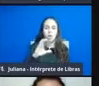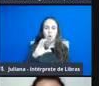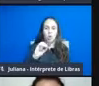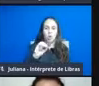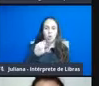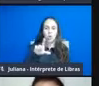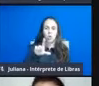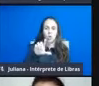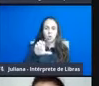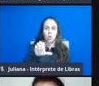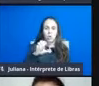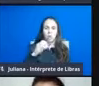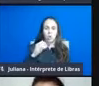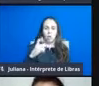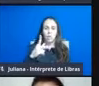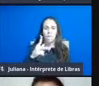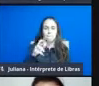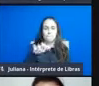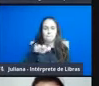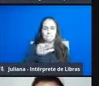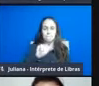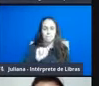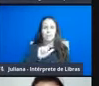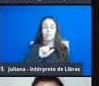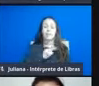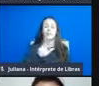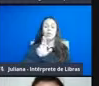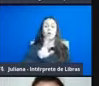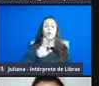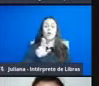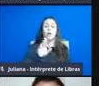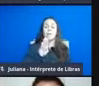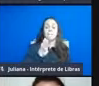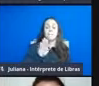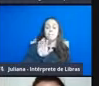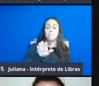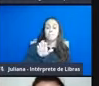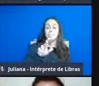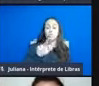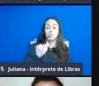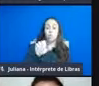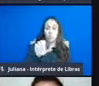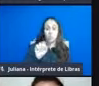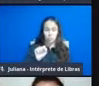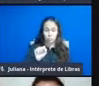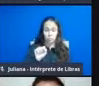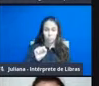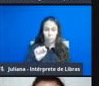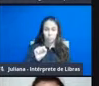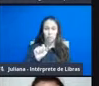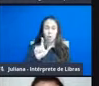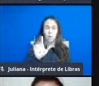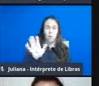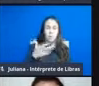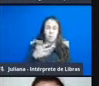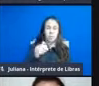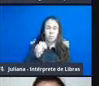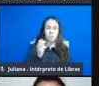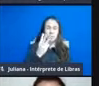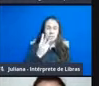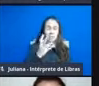coleóptera, que inclui, então, os besouros. Nós temos hoje em torno de 350 mil